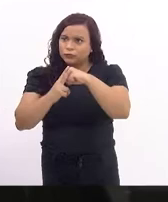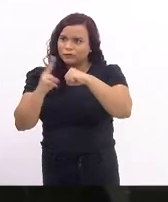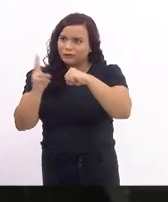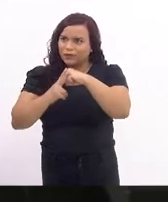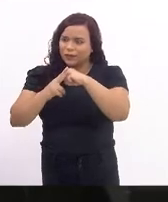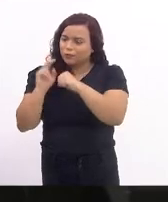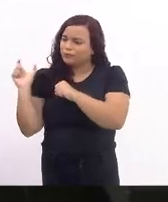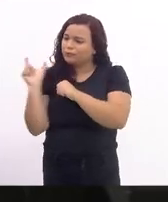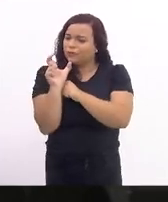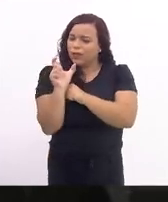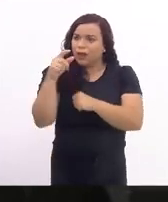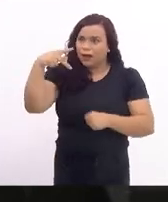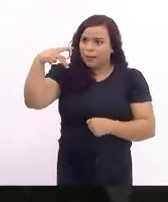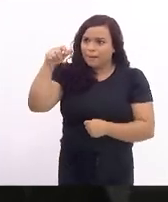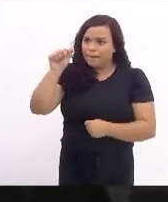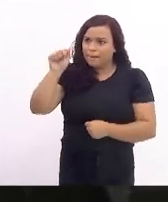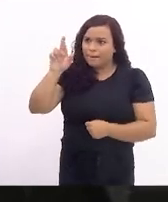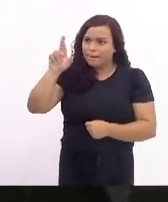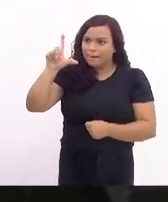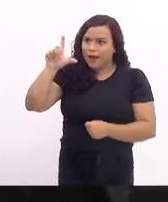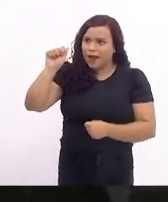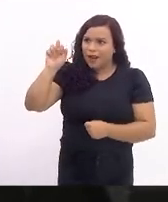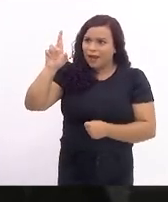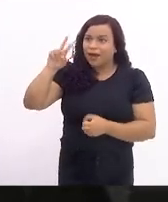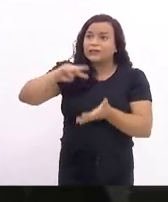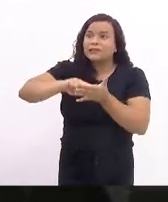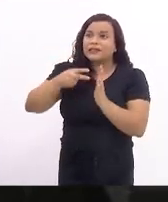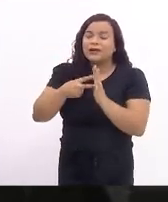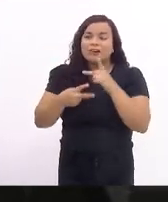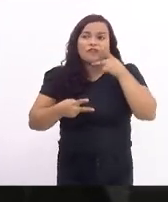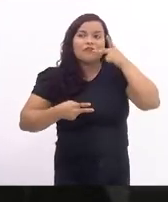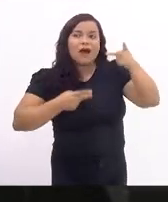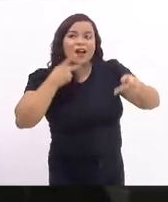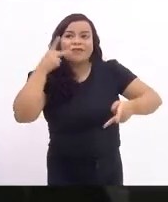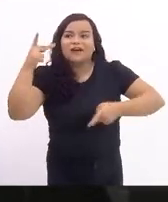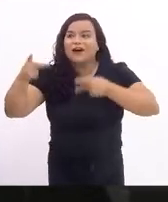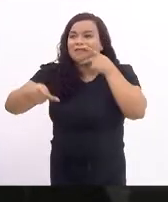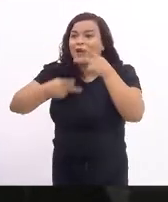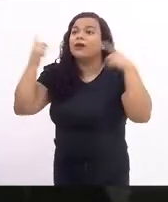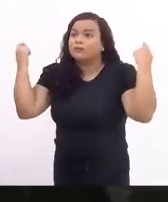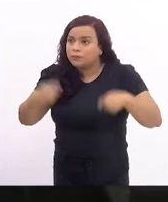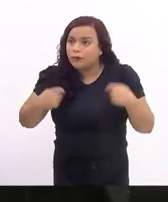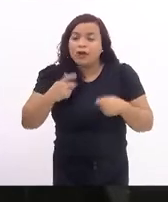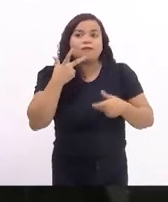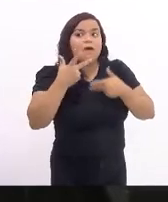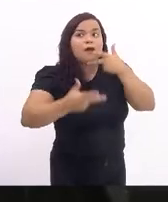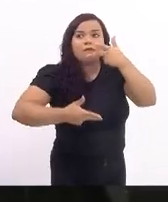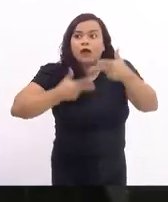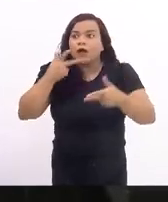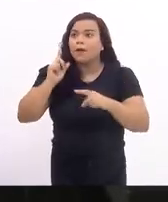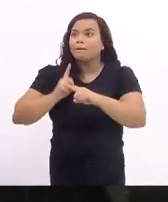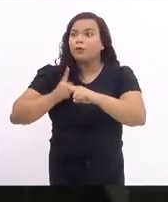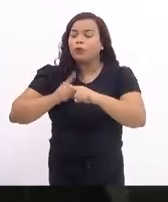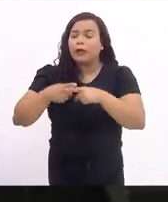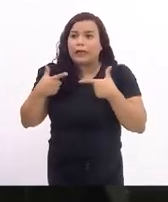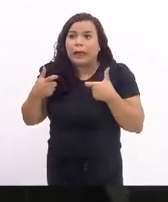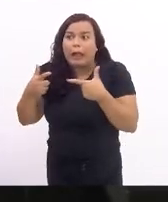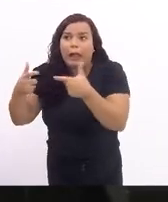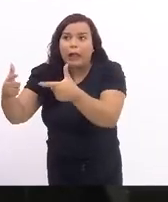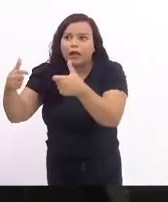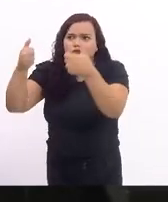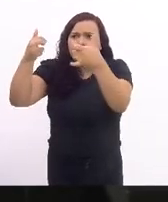parlamentos não se posicionem. Tem que se posicionar, porque guerra não se